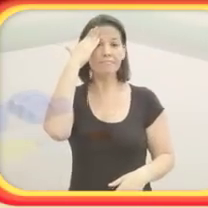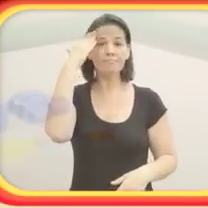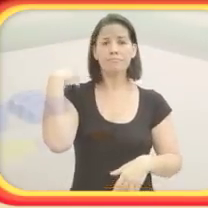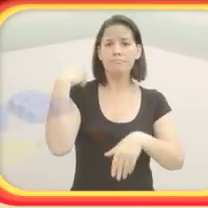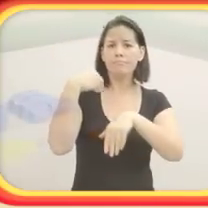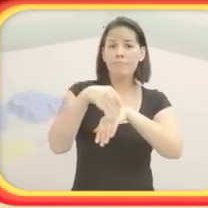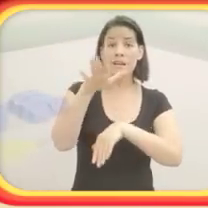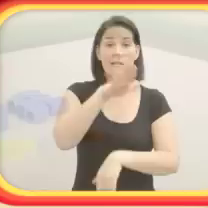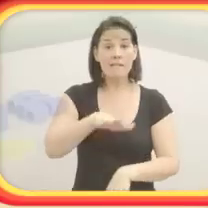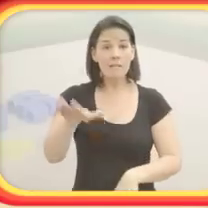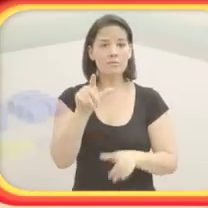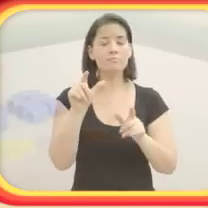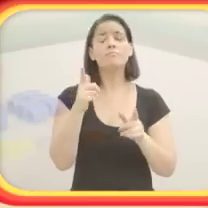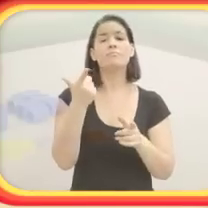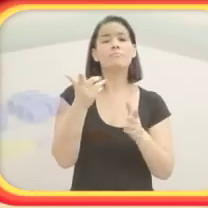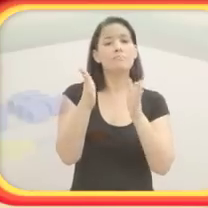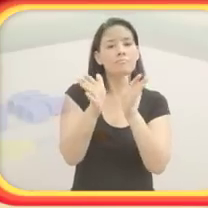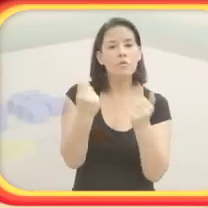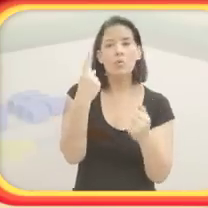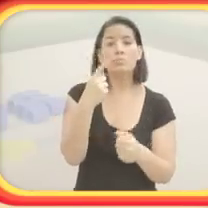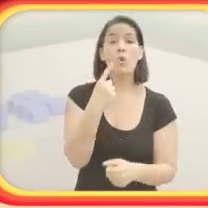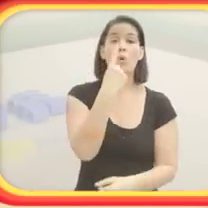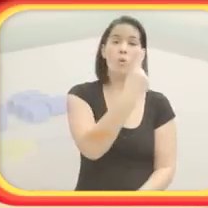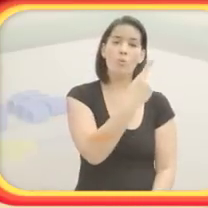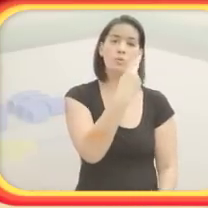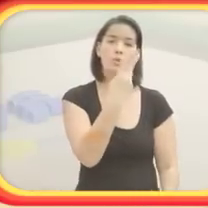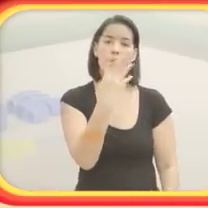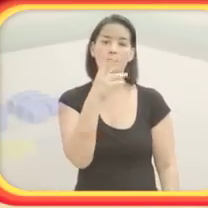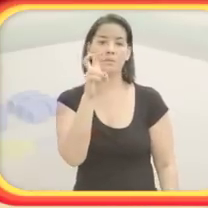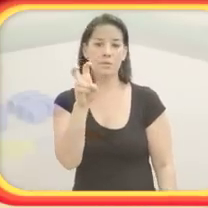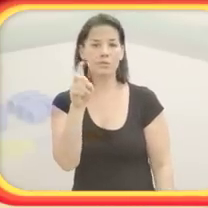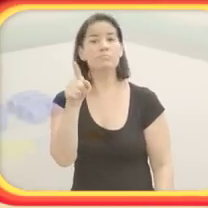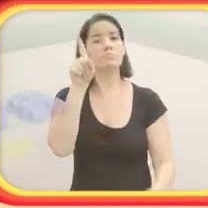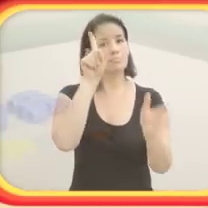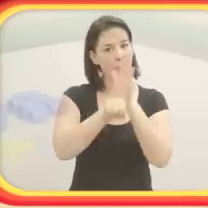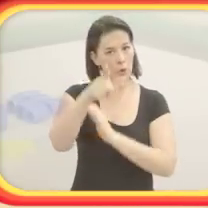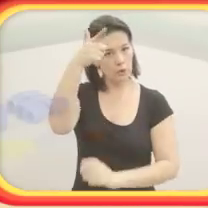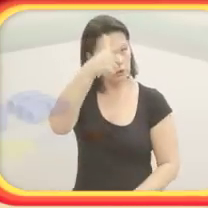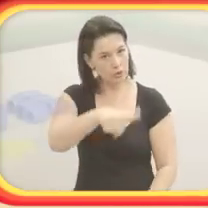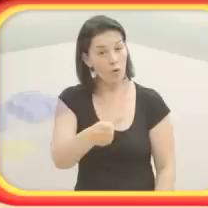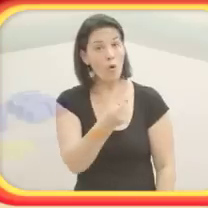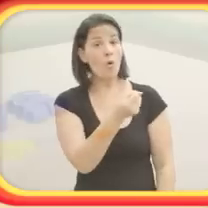três, quatro, cinco. E aí você pergunta de novo, quantos tem? Ela responde, quatro.